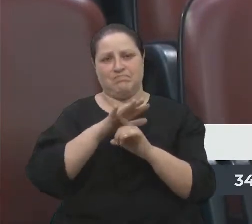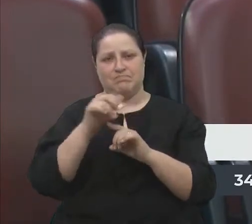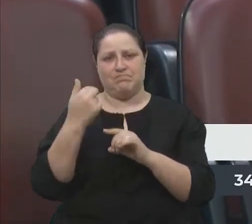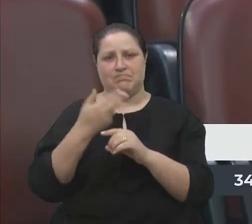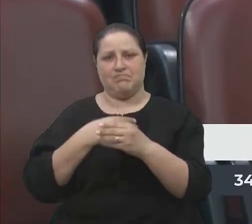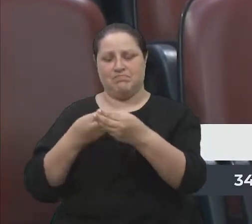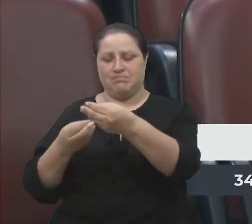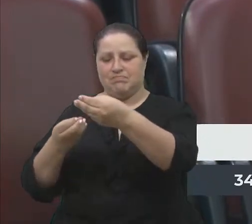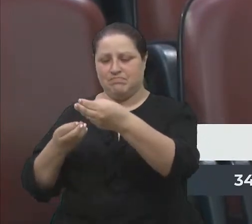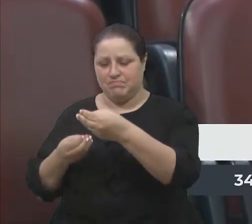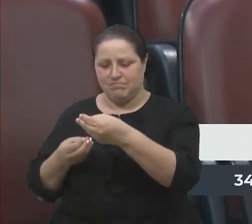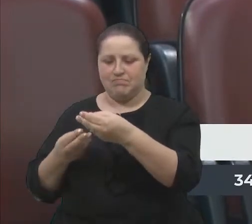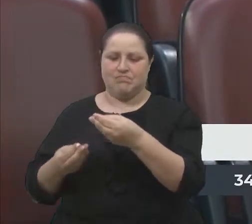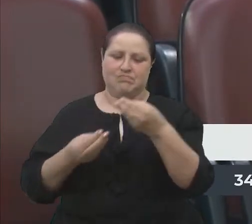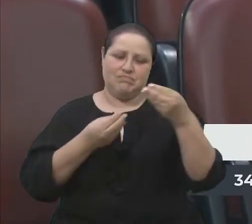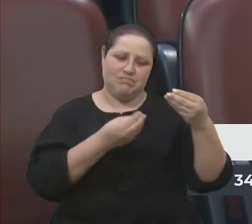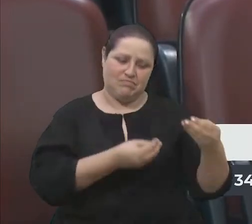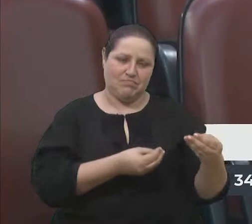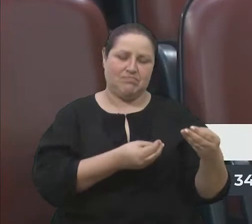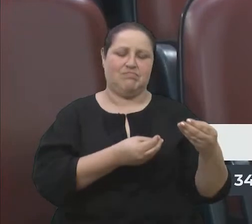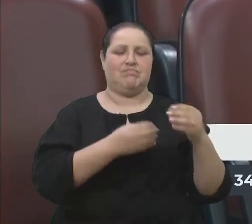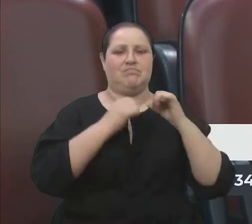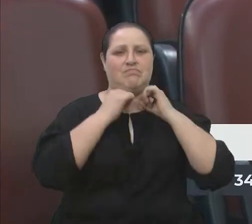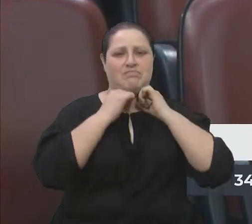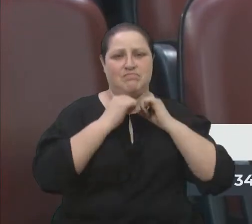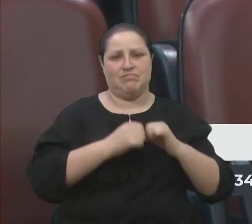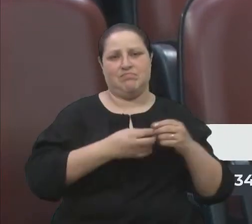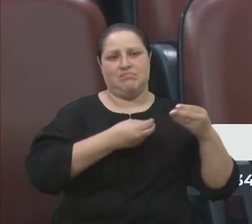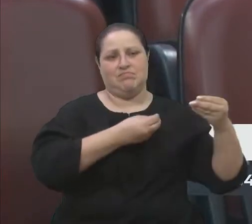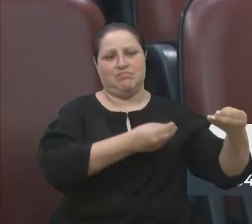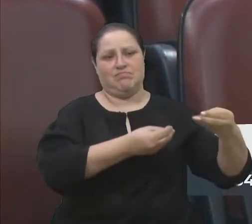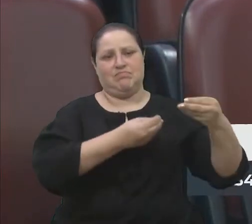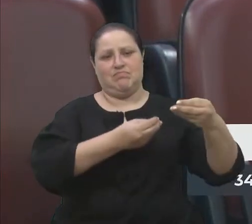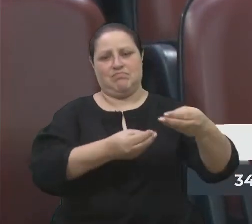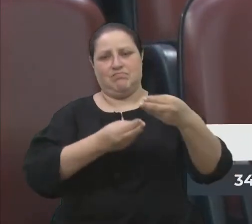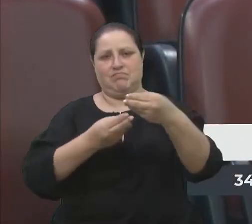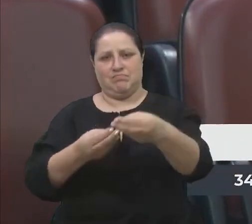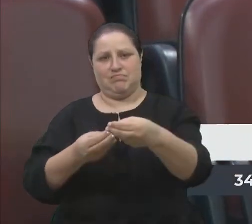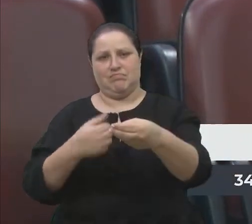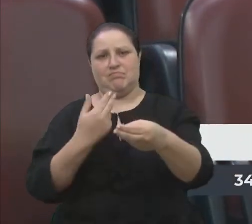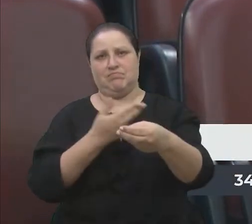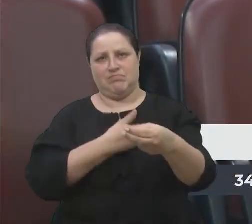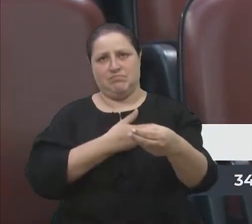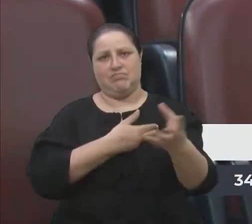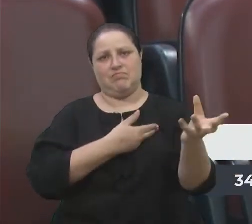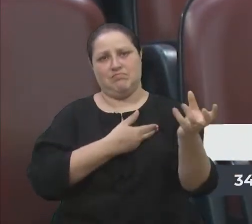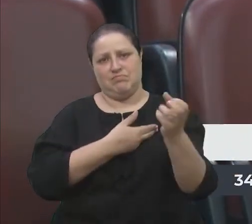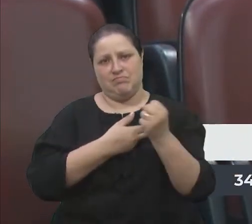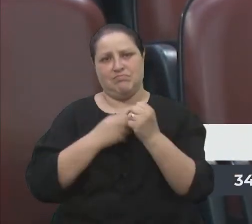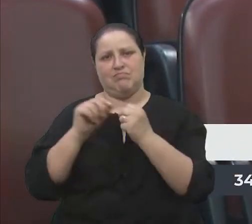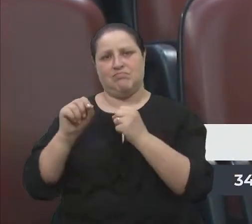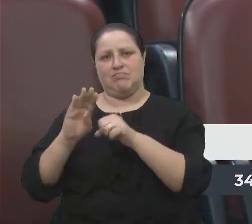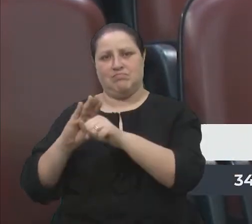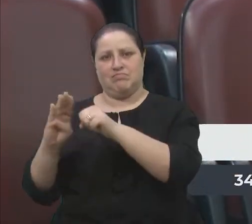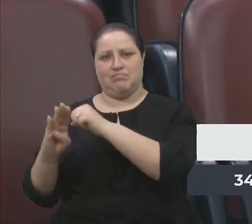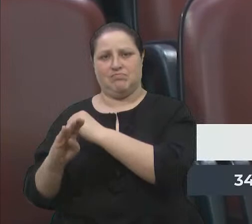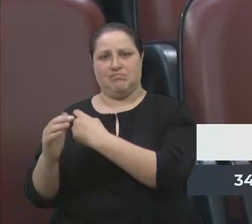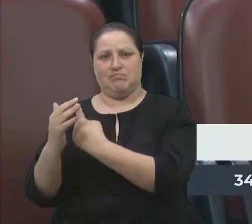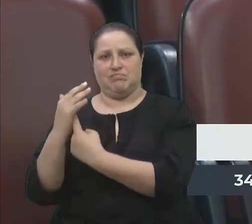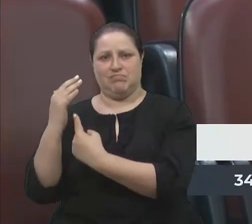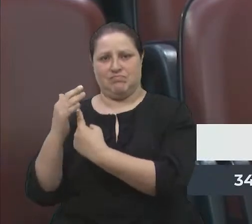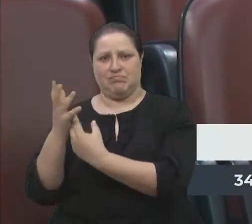passemos para as secretarias. E, assim que a gente recebe essas demandas dos bairros de Caxias do Sul,